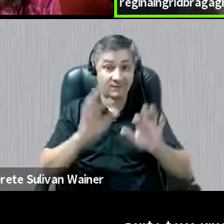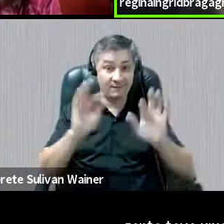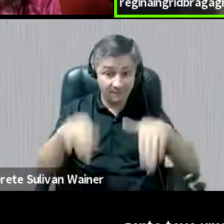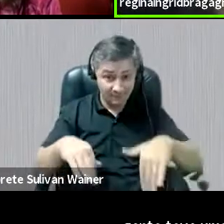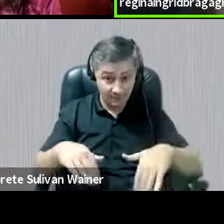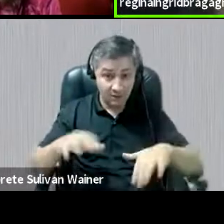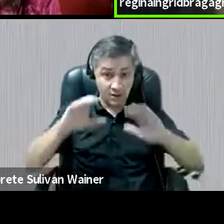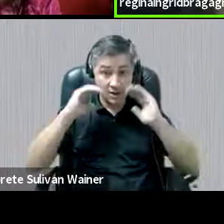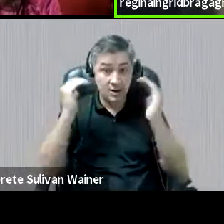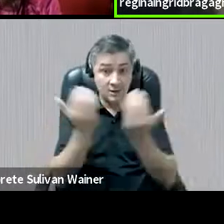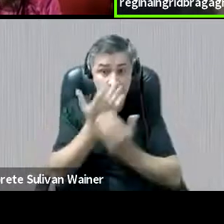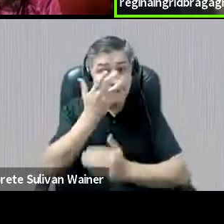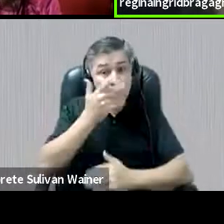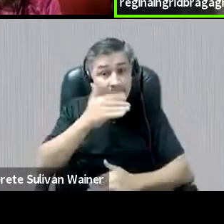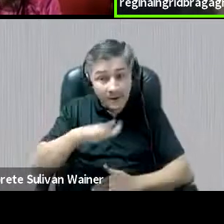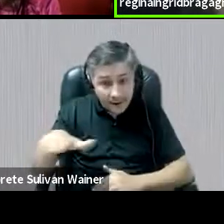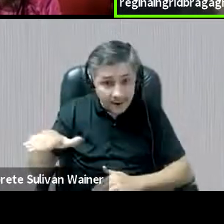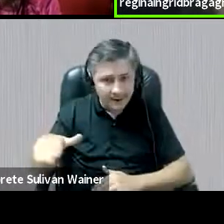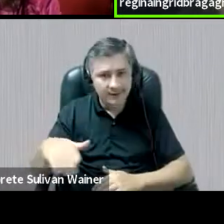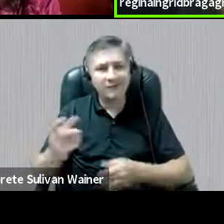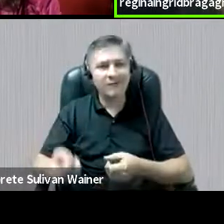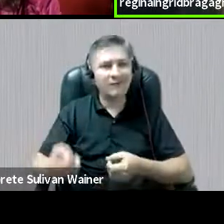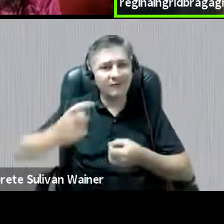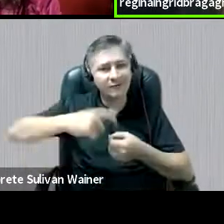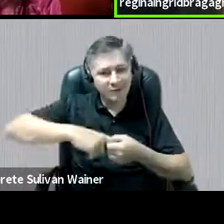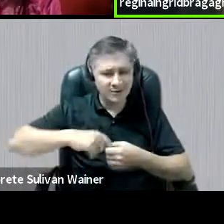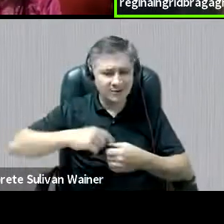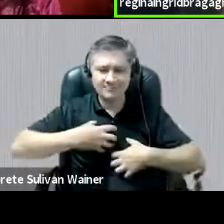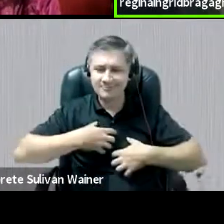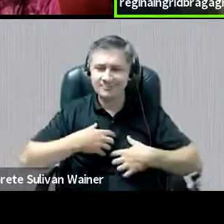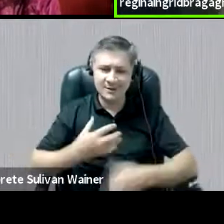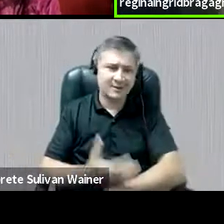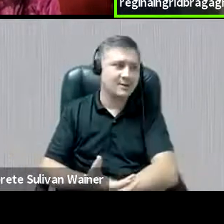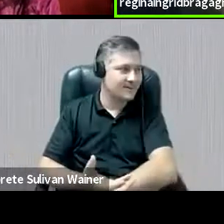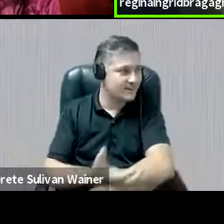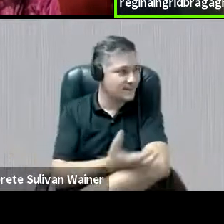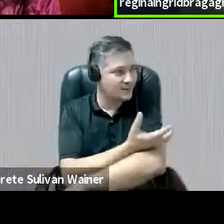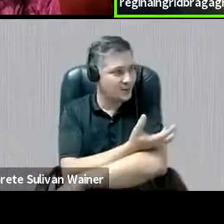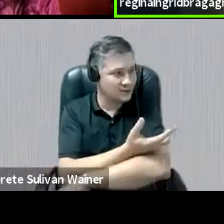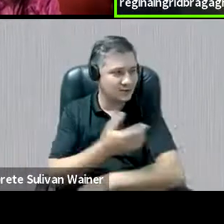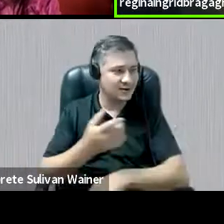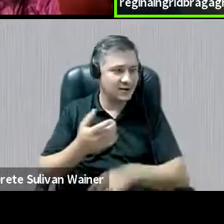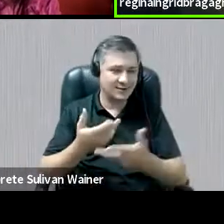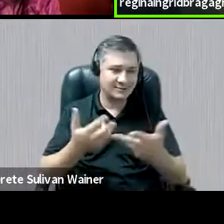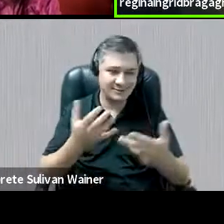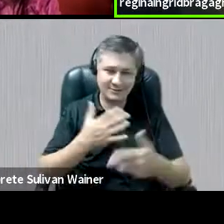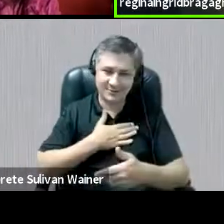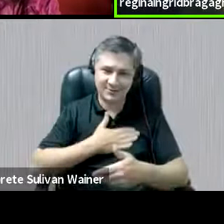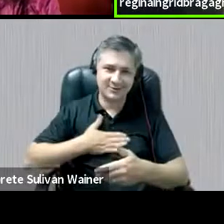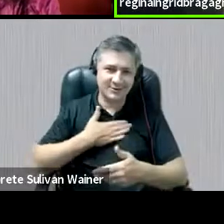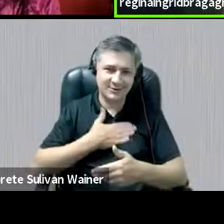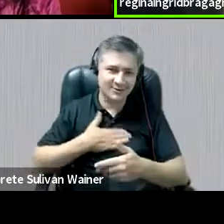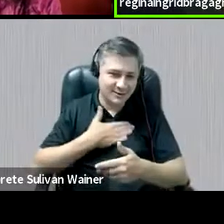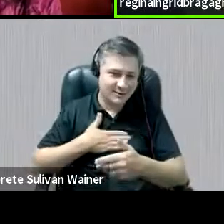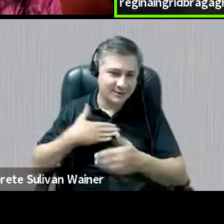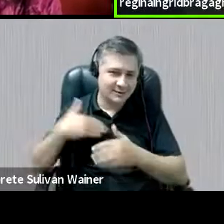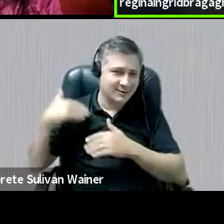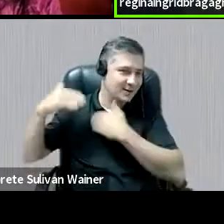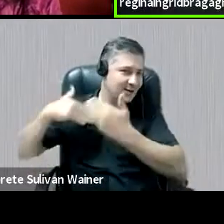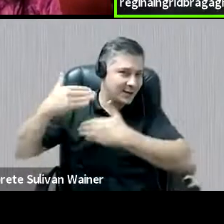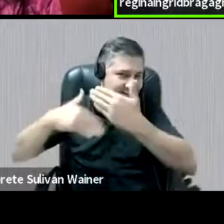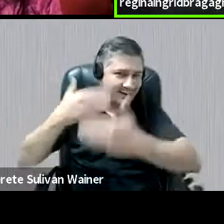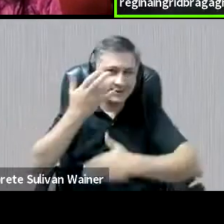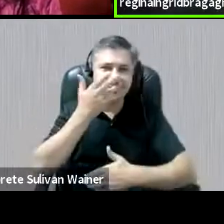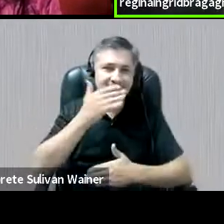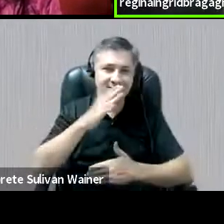conferência das crianças, retomando, ficamos super emocionadas, né, Rita, um pouco com esse trajeto delas e